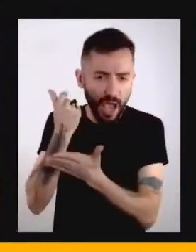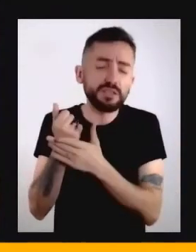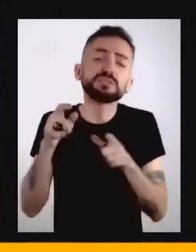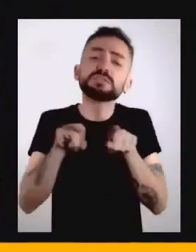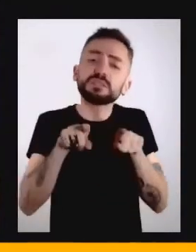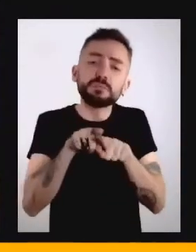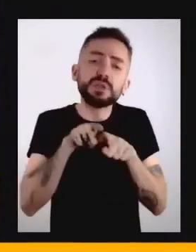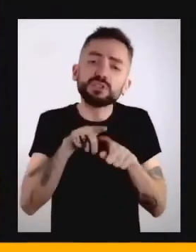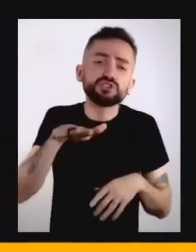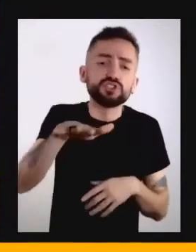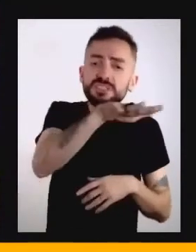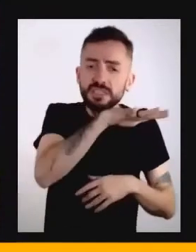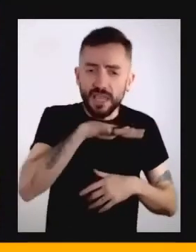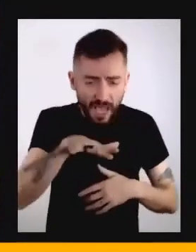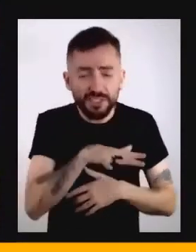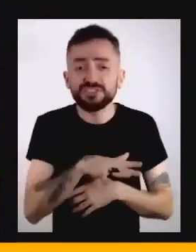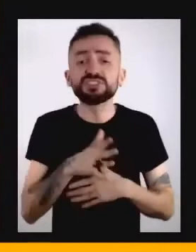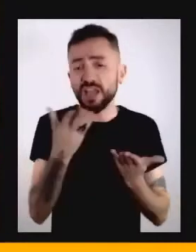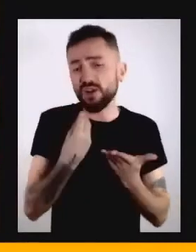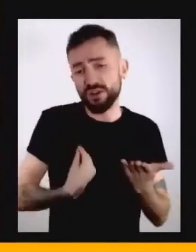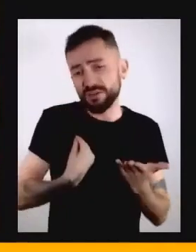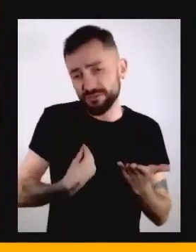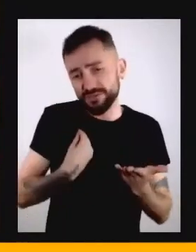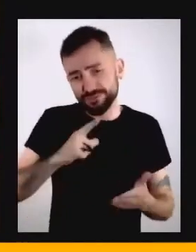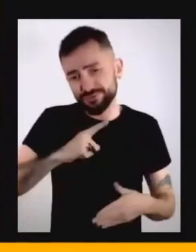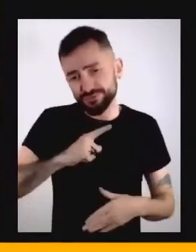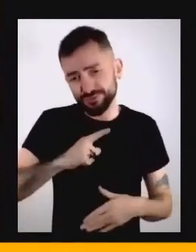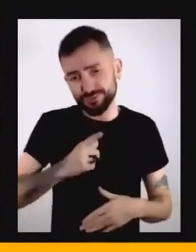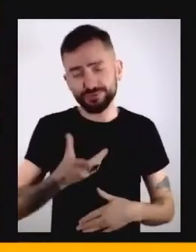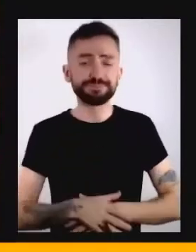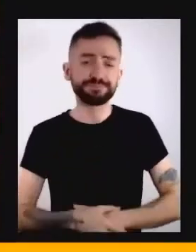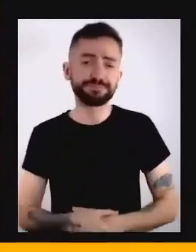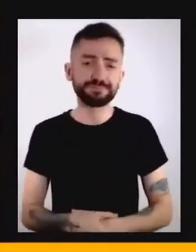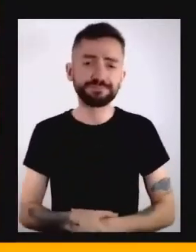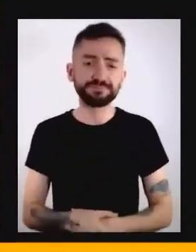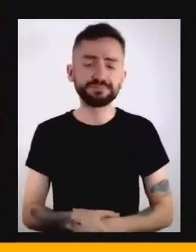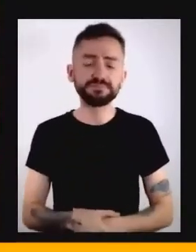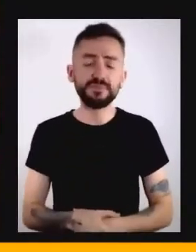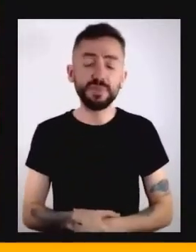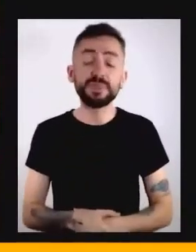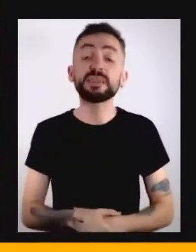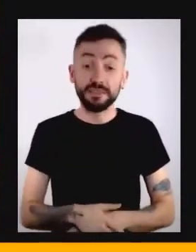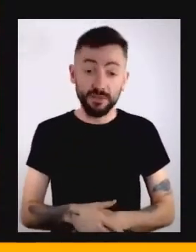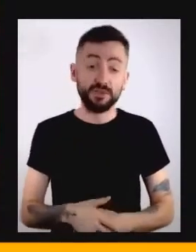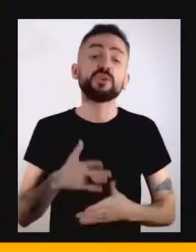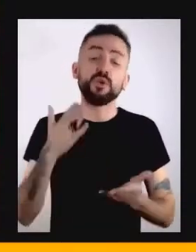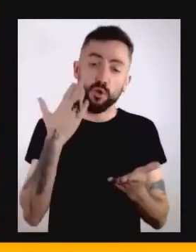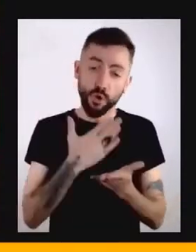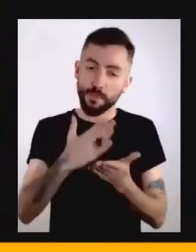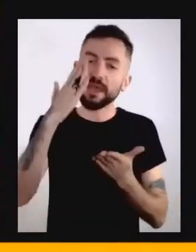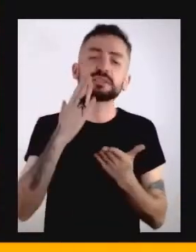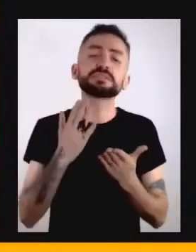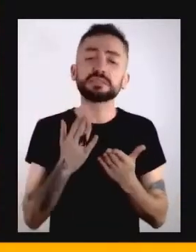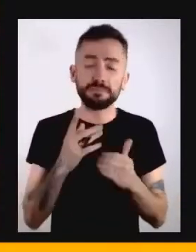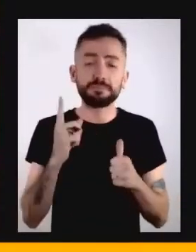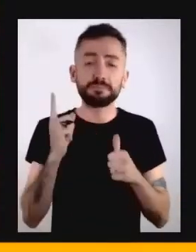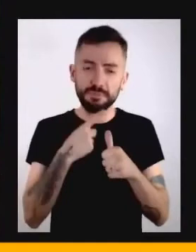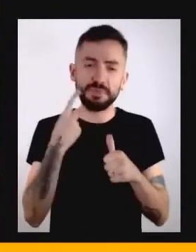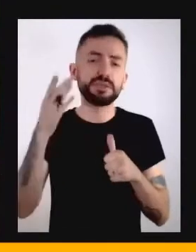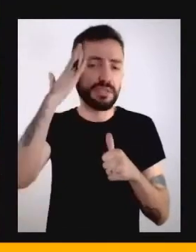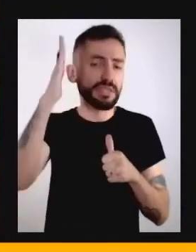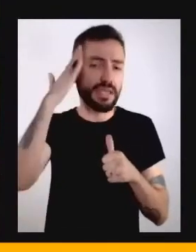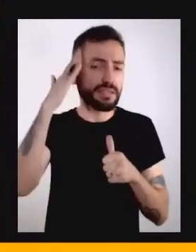sociedade em que a gente está inserido. Para começar essa conversa, a gente precisa compreender um